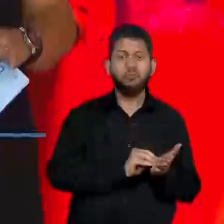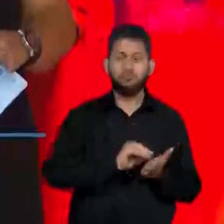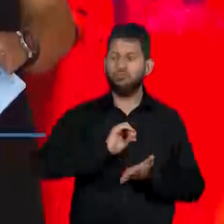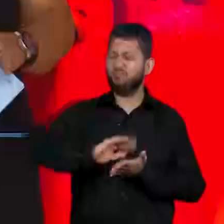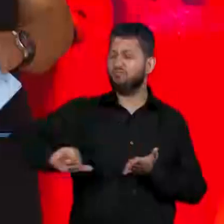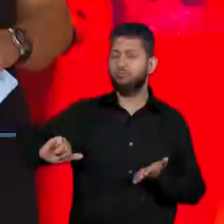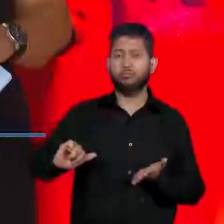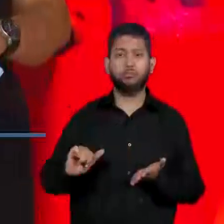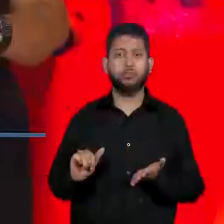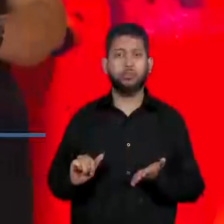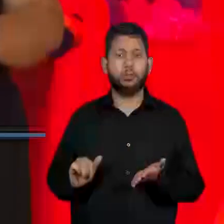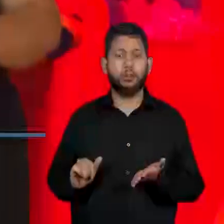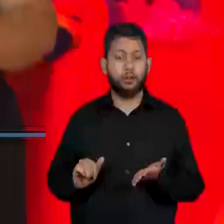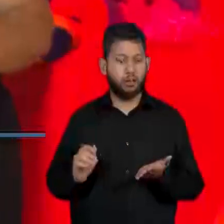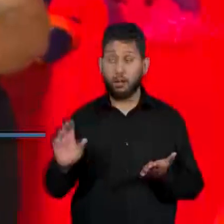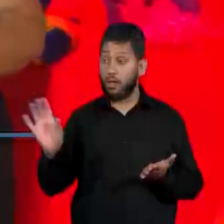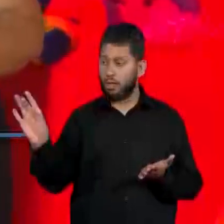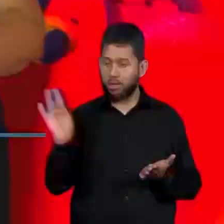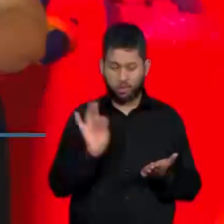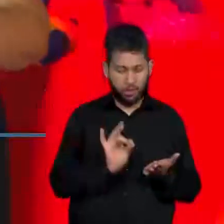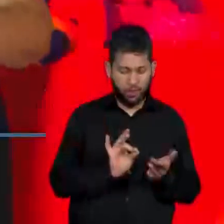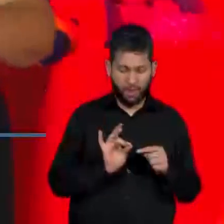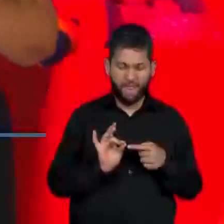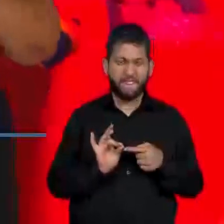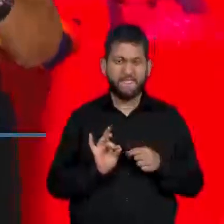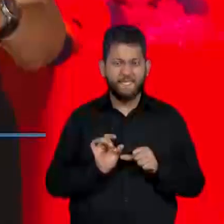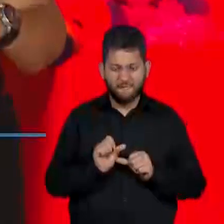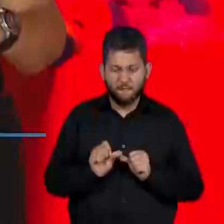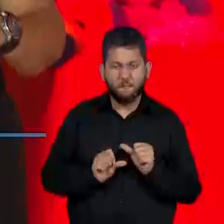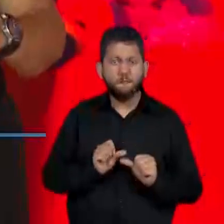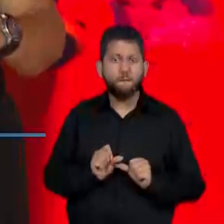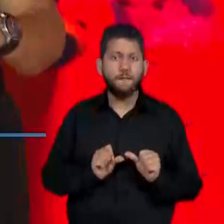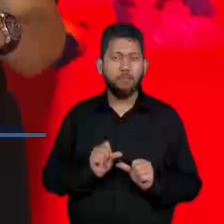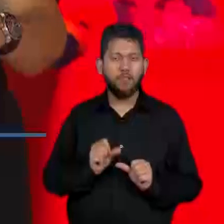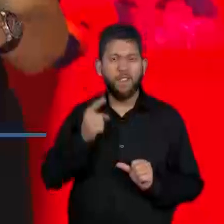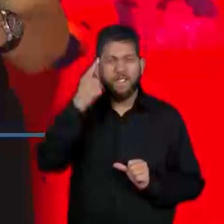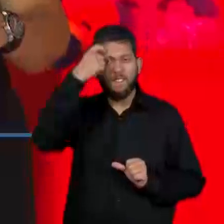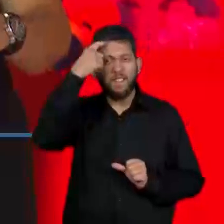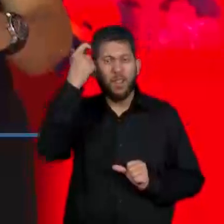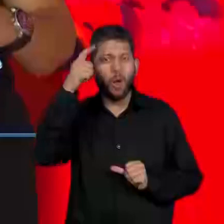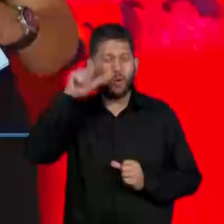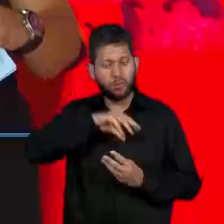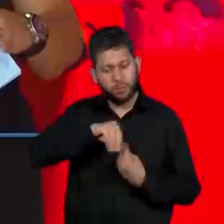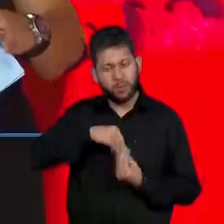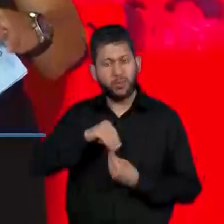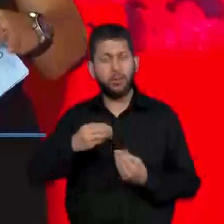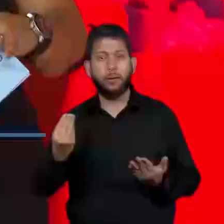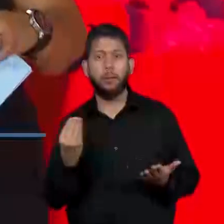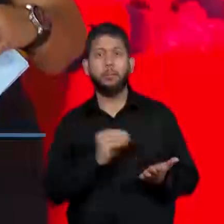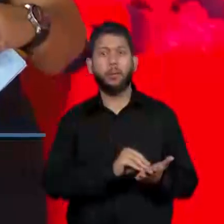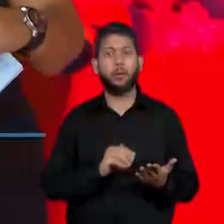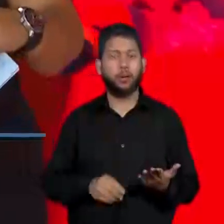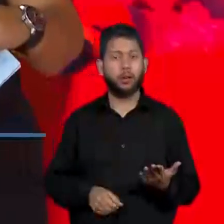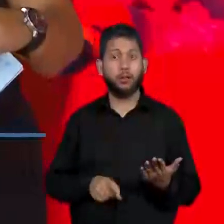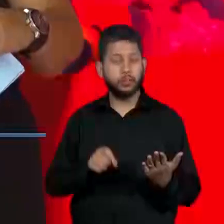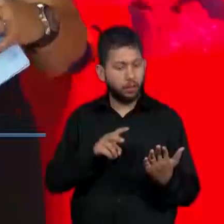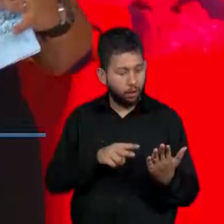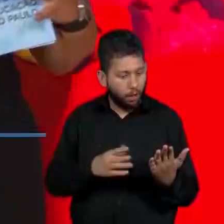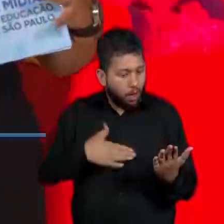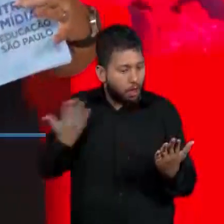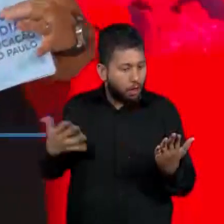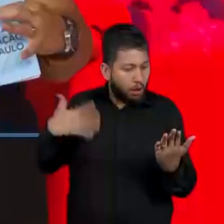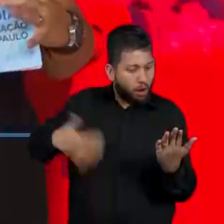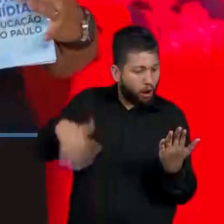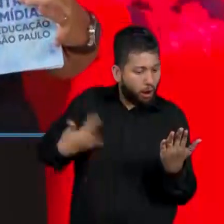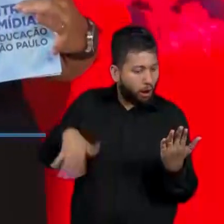falsas, como eles podem remontar aquele texto e fazer com que a gente se assuste, que dá